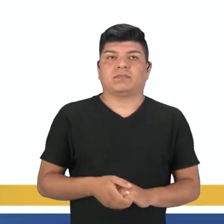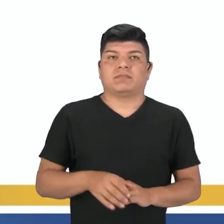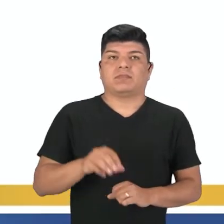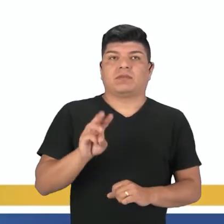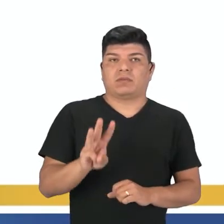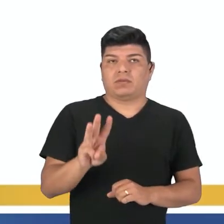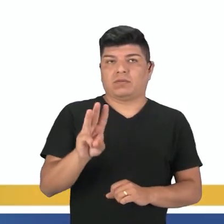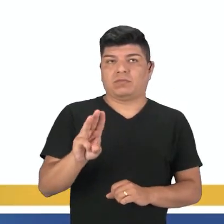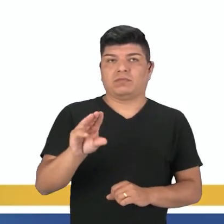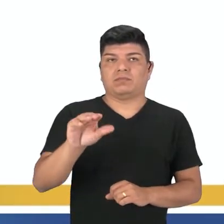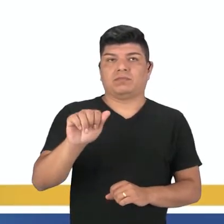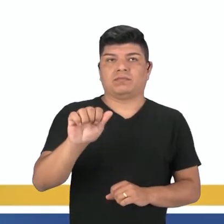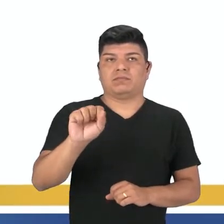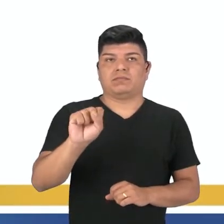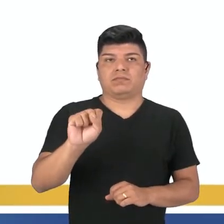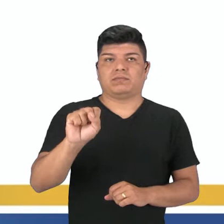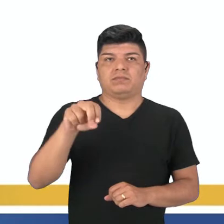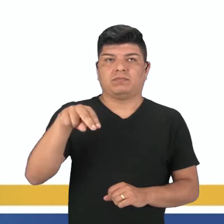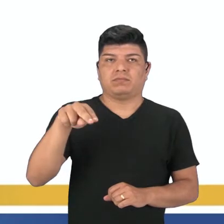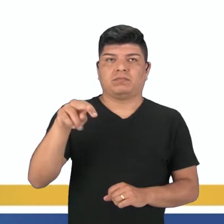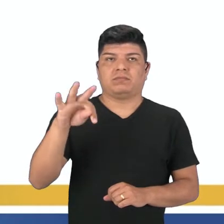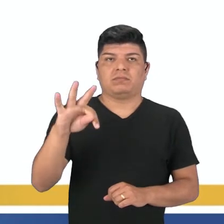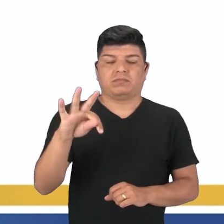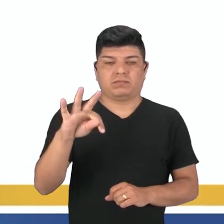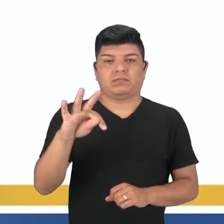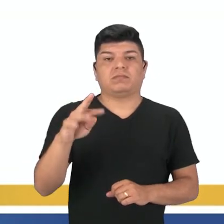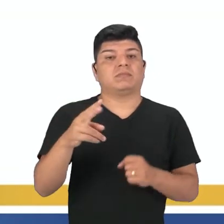é a forma negativa do was, ok?